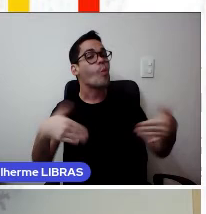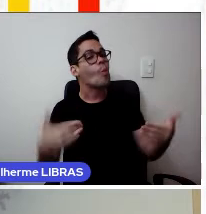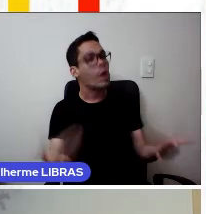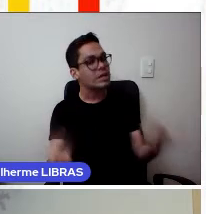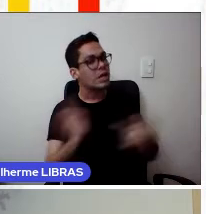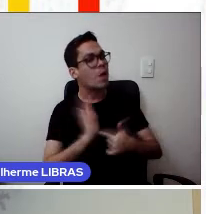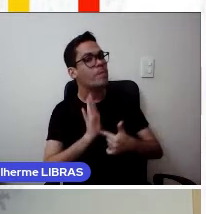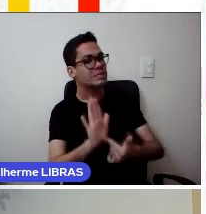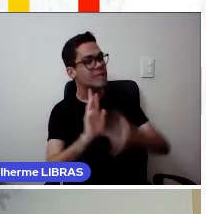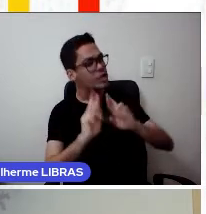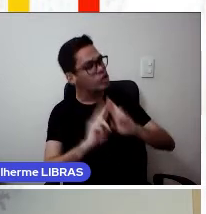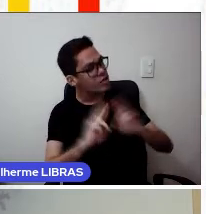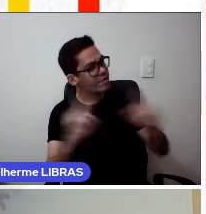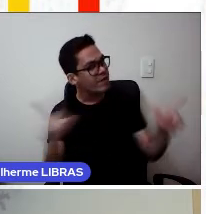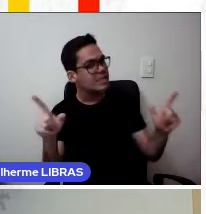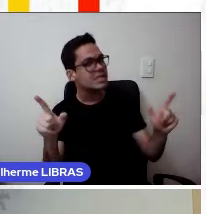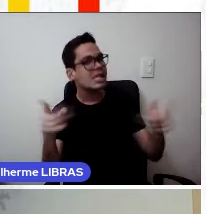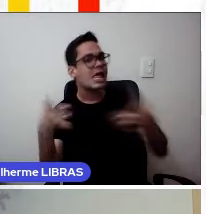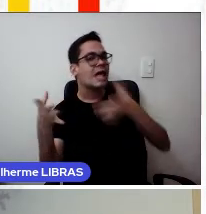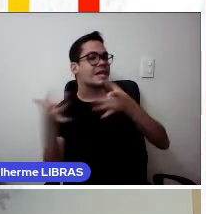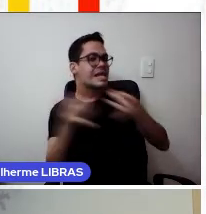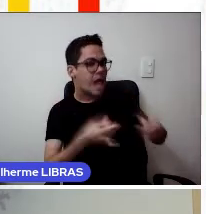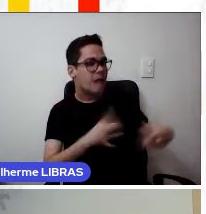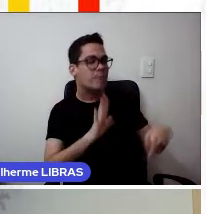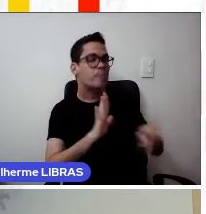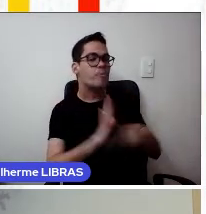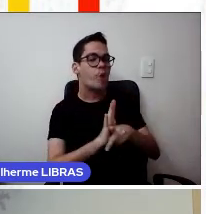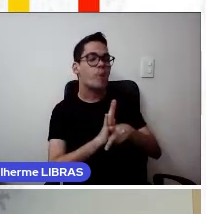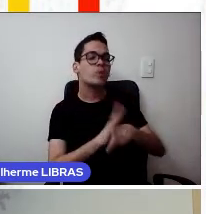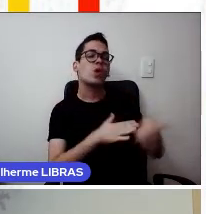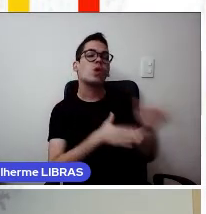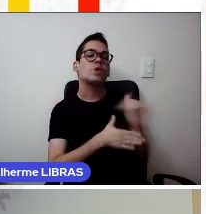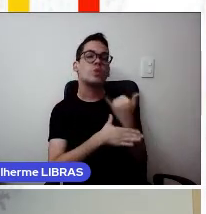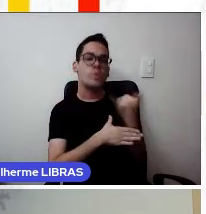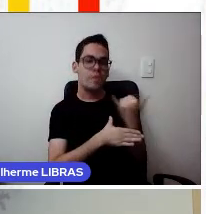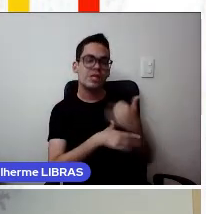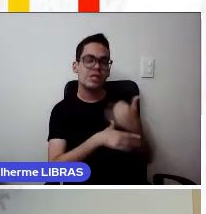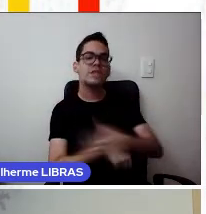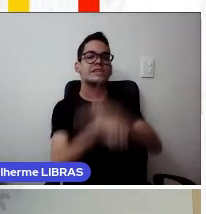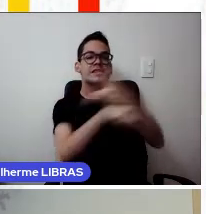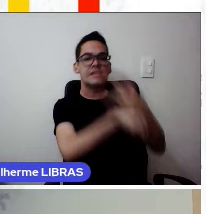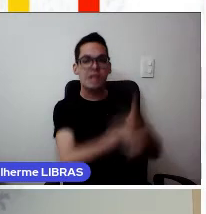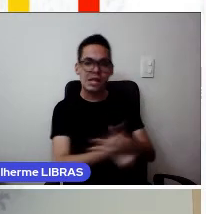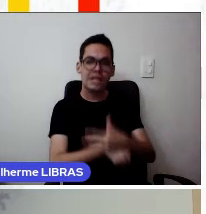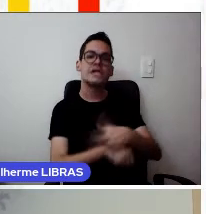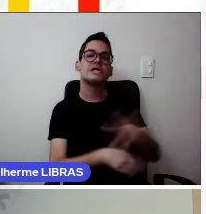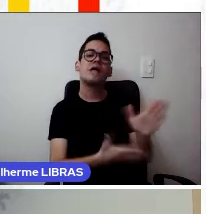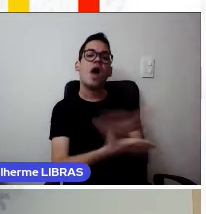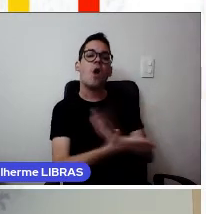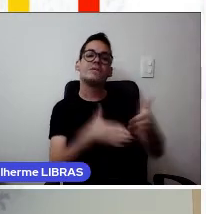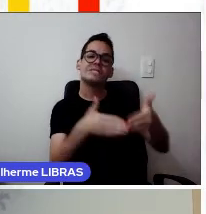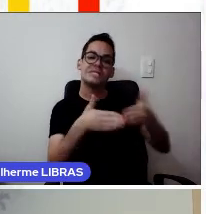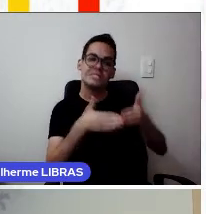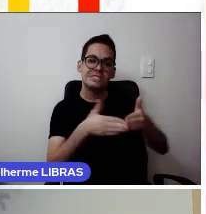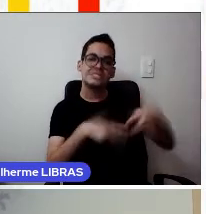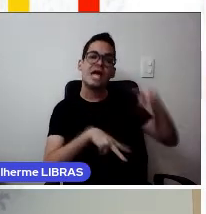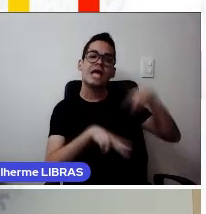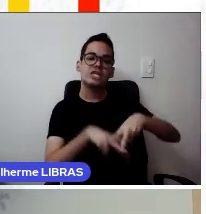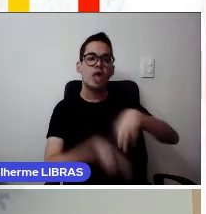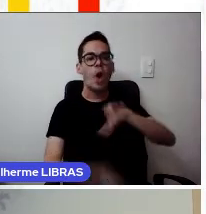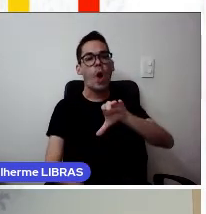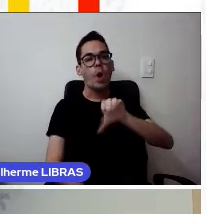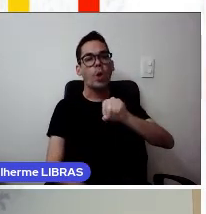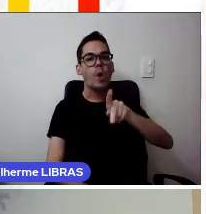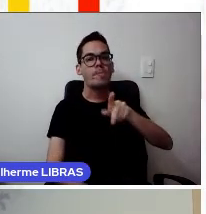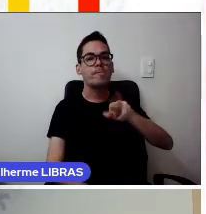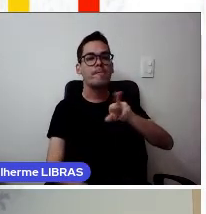diferente na descrição do vídeo, disponibiliza conteúdos sob licença restritiva, copyright, os quais